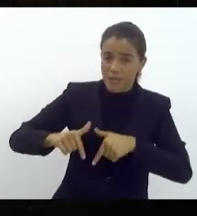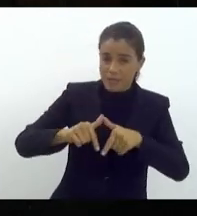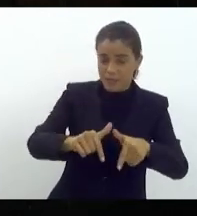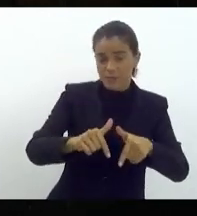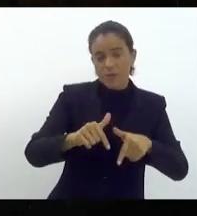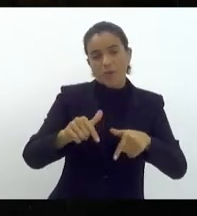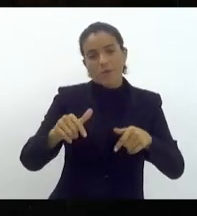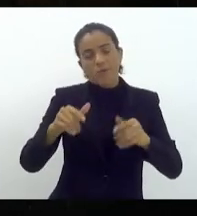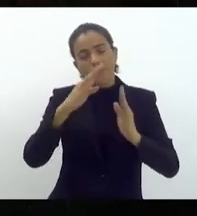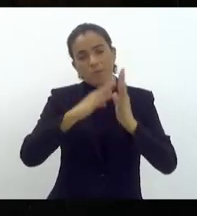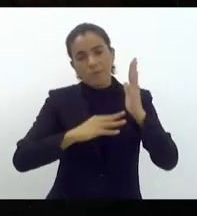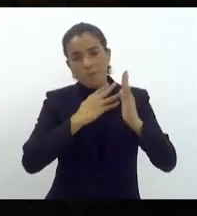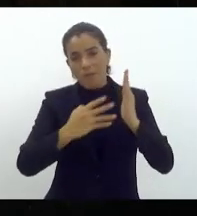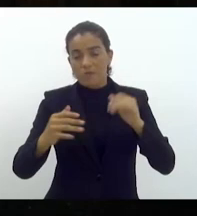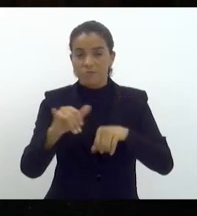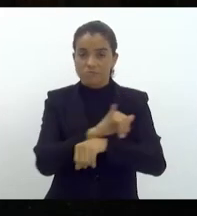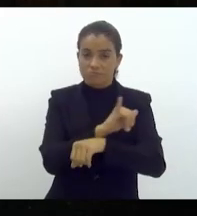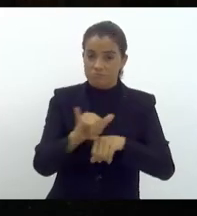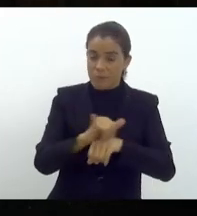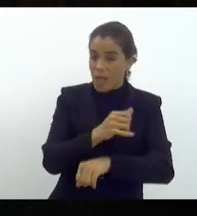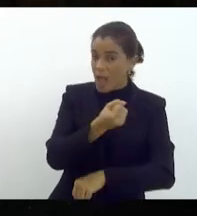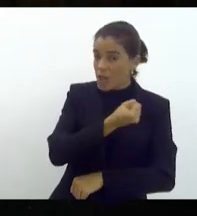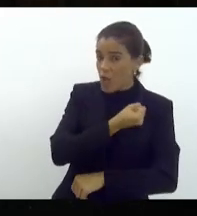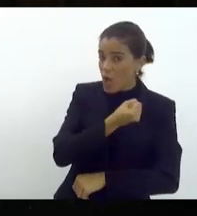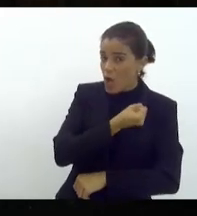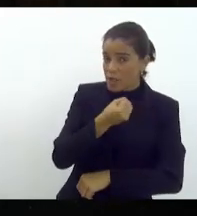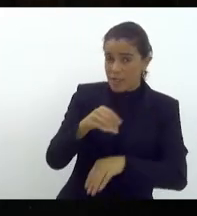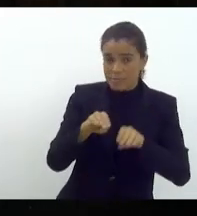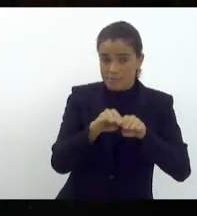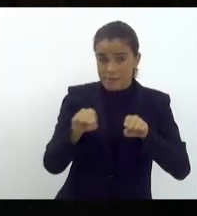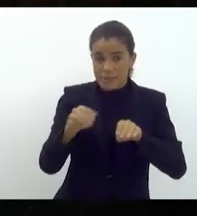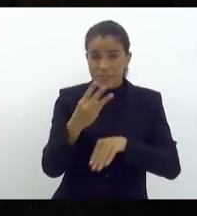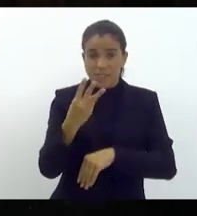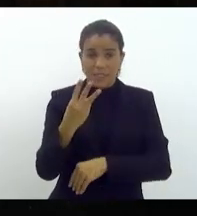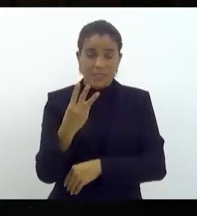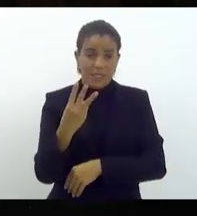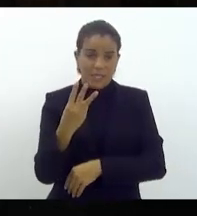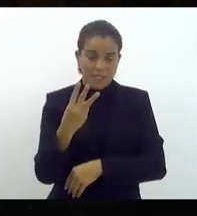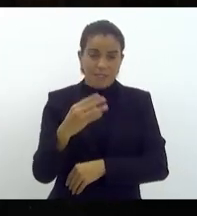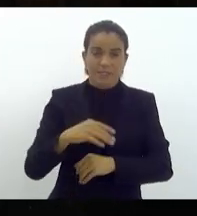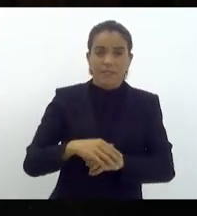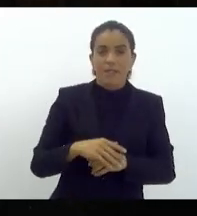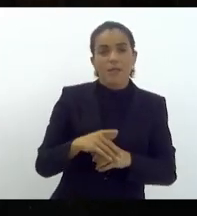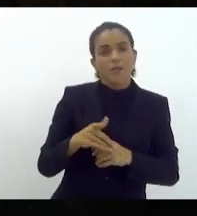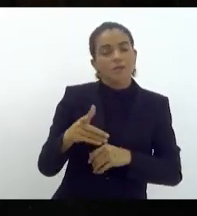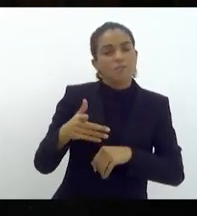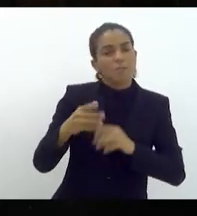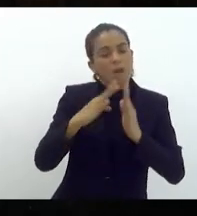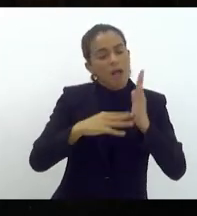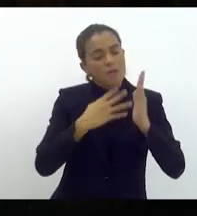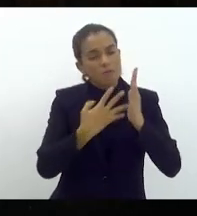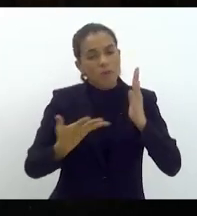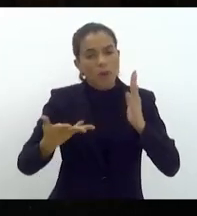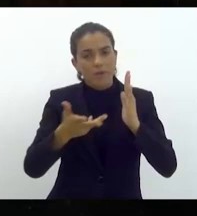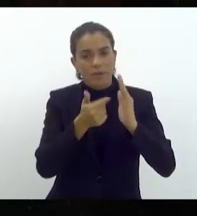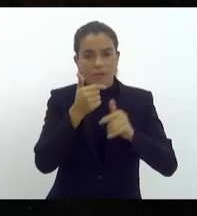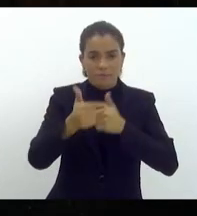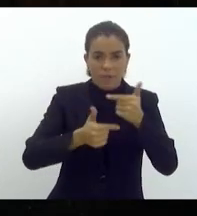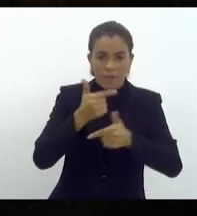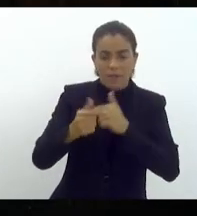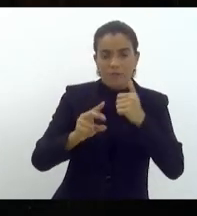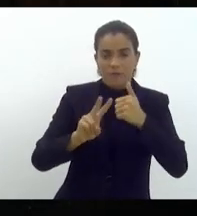do plano estratégico e a nota média de 3 no programa de avaliação e aperfeiçoamento da qualidade dos serviços